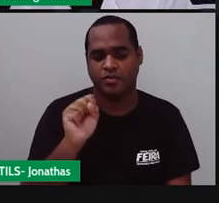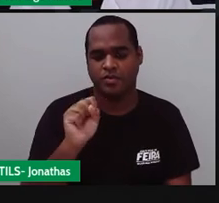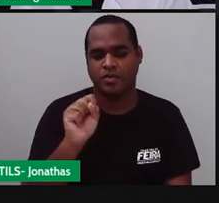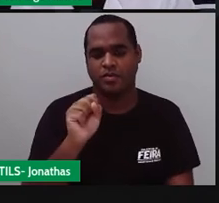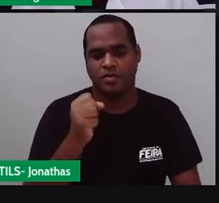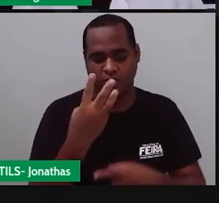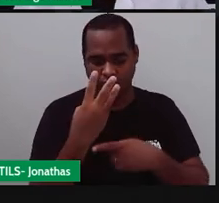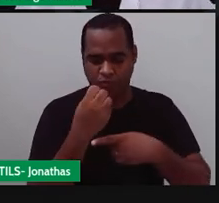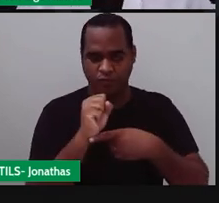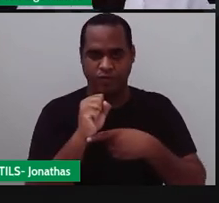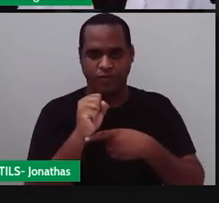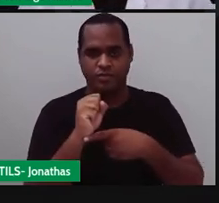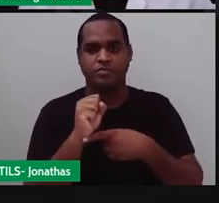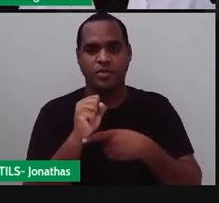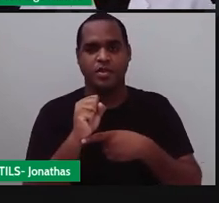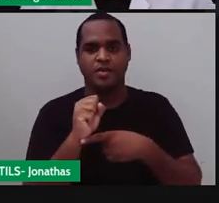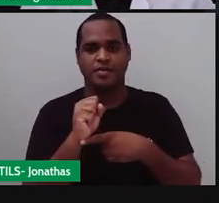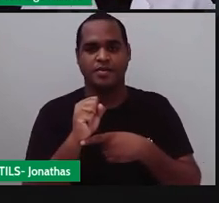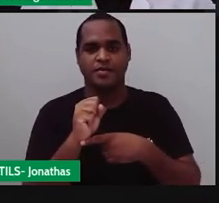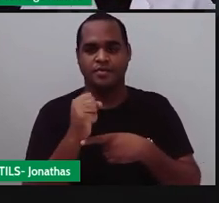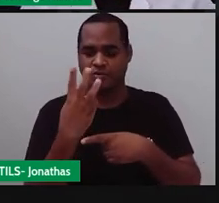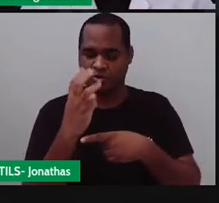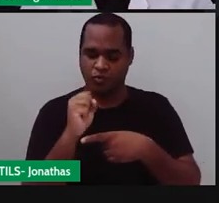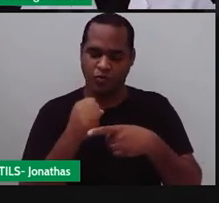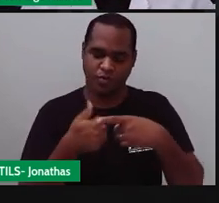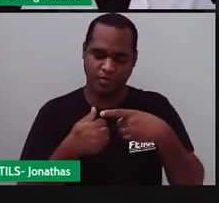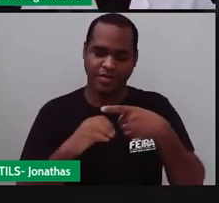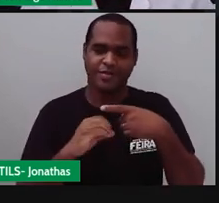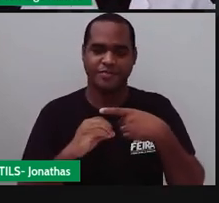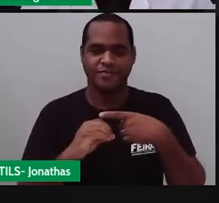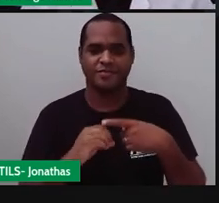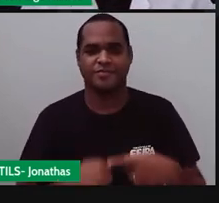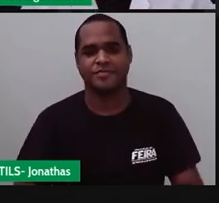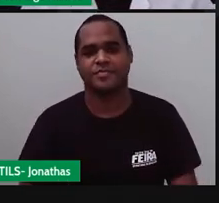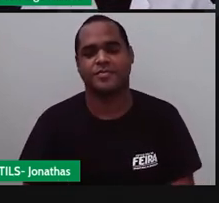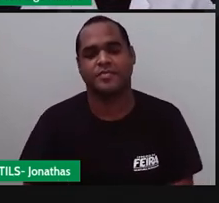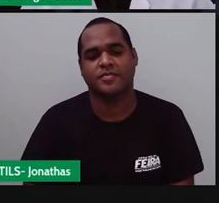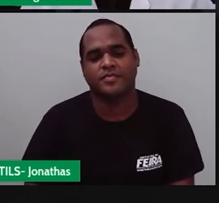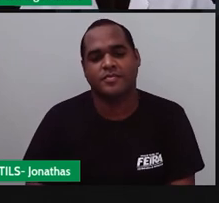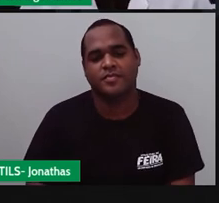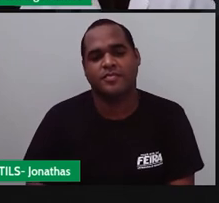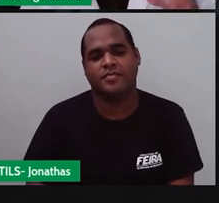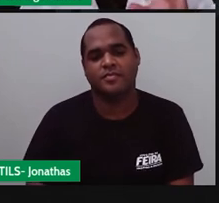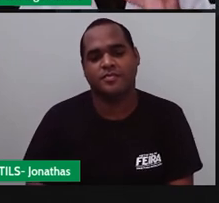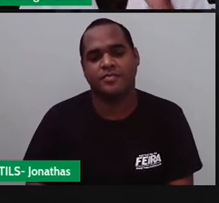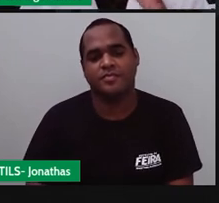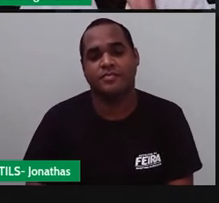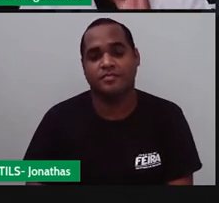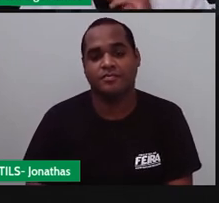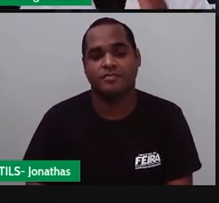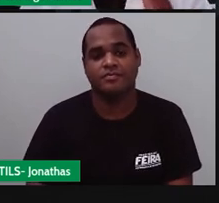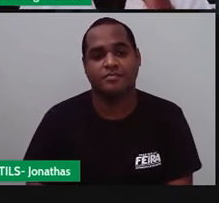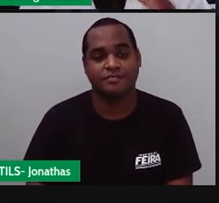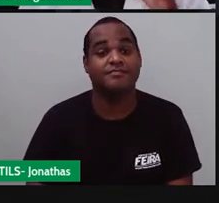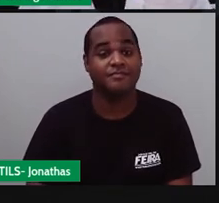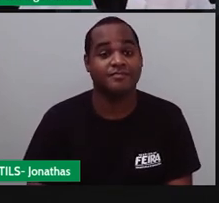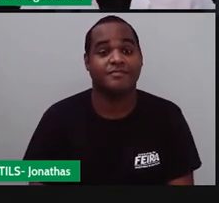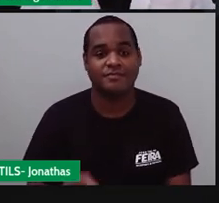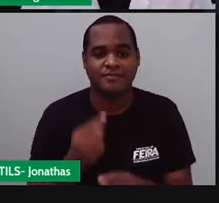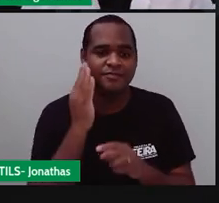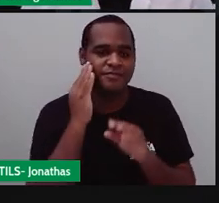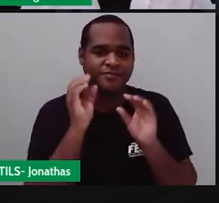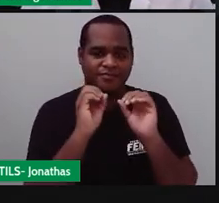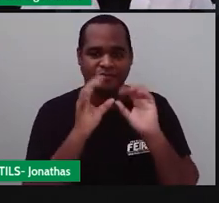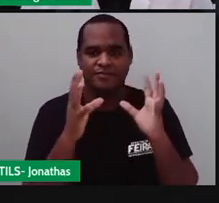décimos e ali vai aparecer a fração olha lá trinta e oito décimos bacana professor então eu já vou